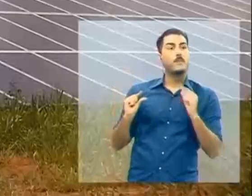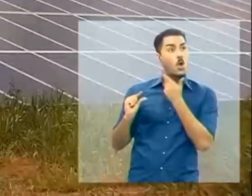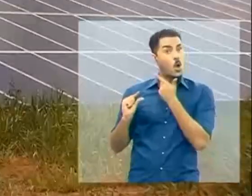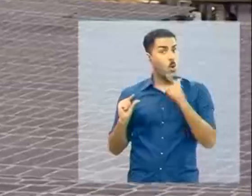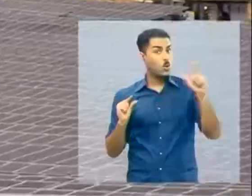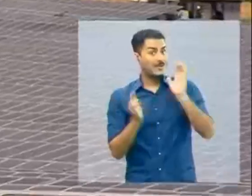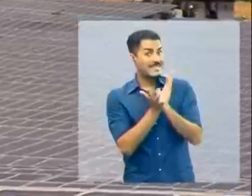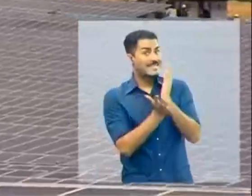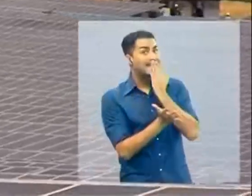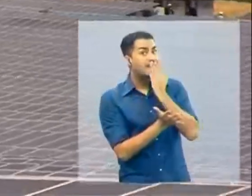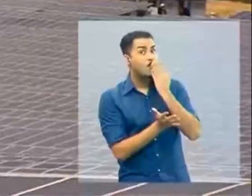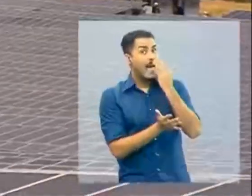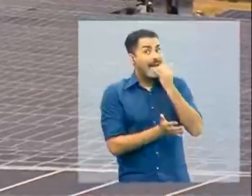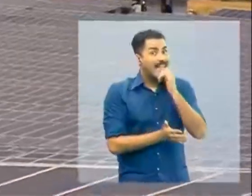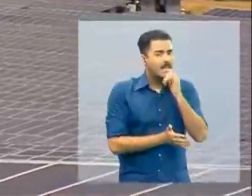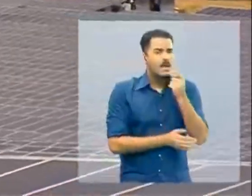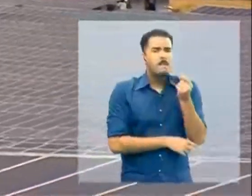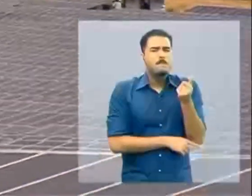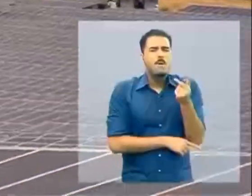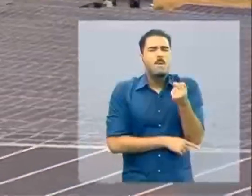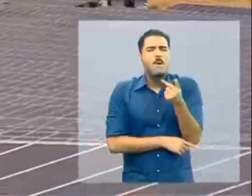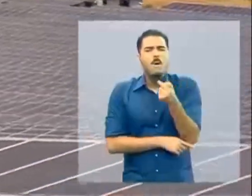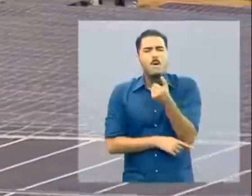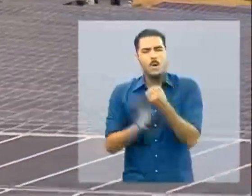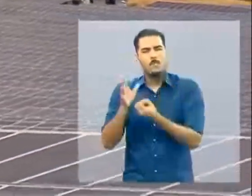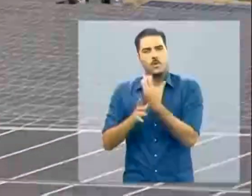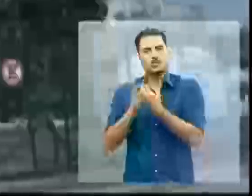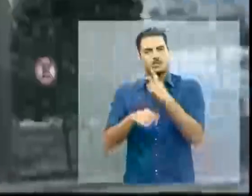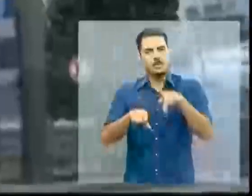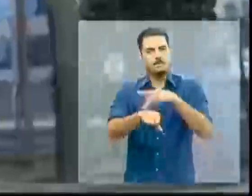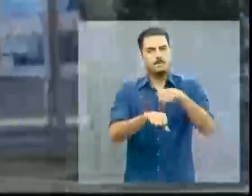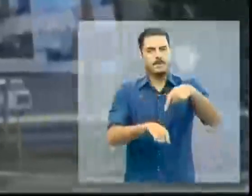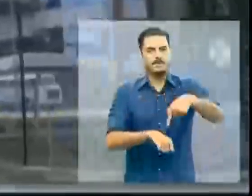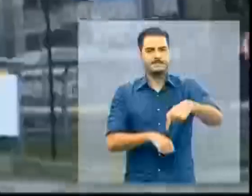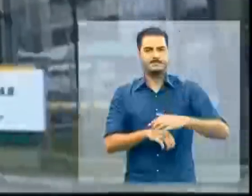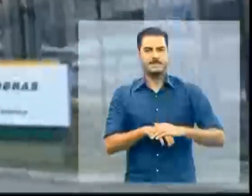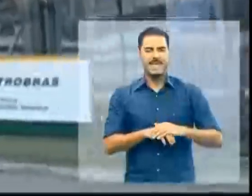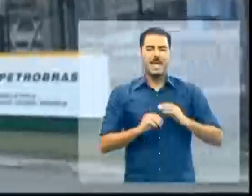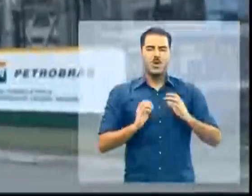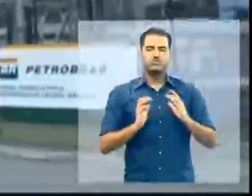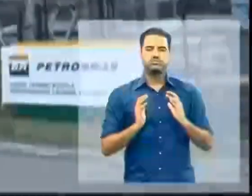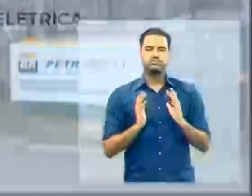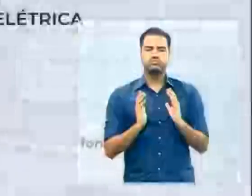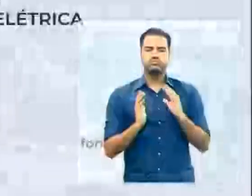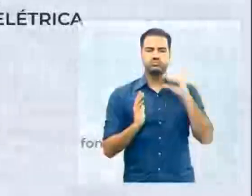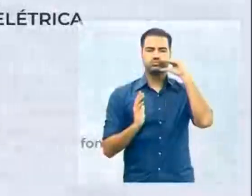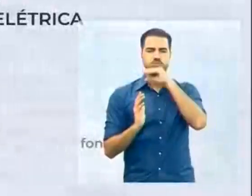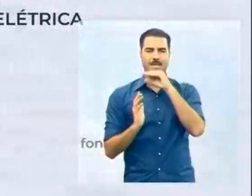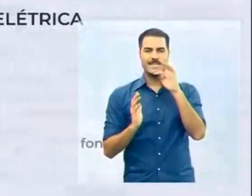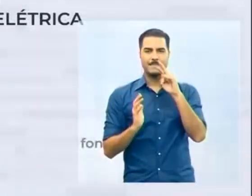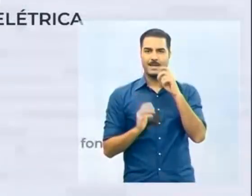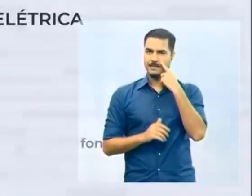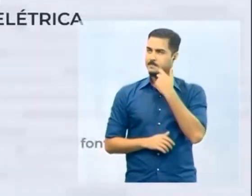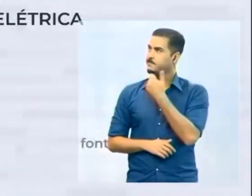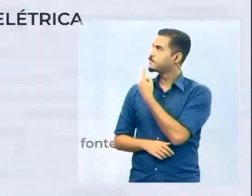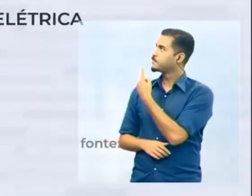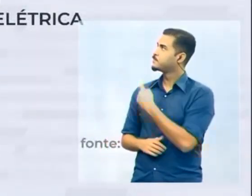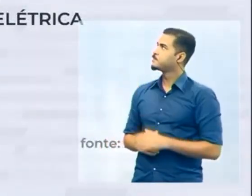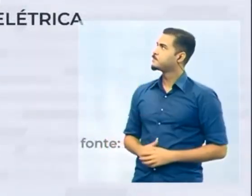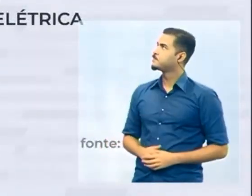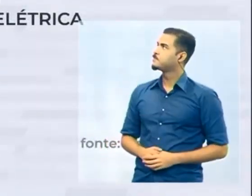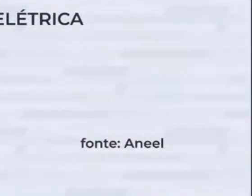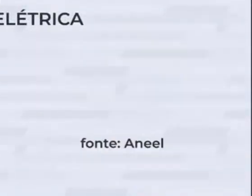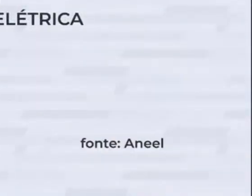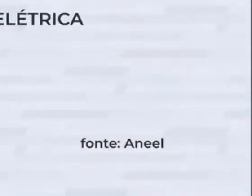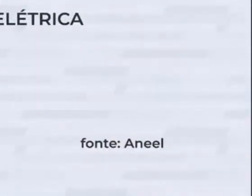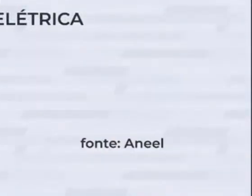energia ainda são muito pouco do que é produzido no país. As térmicas correspondem a 13%, a energia